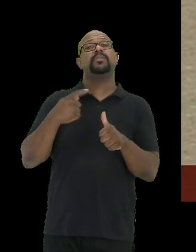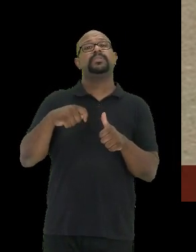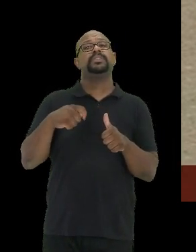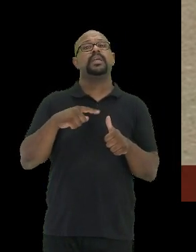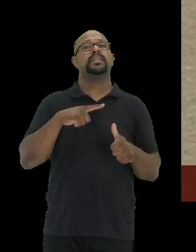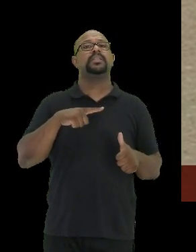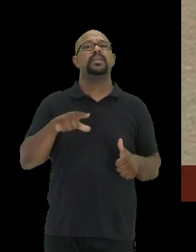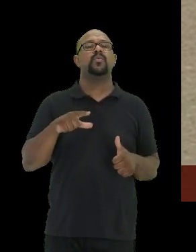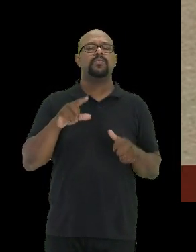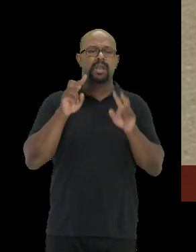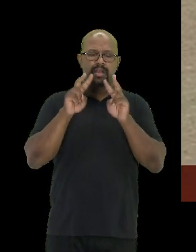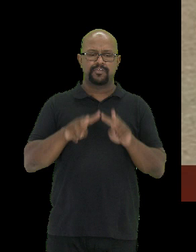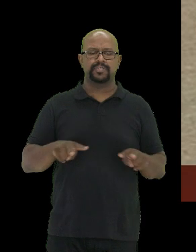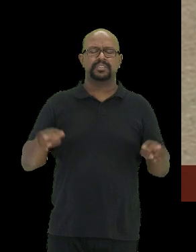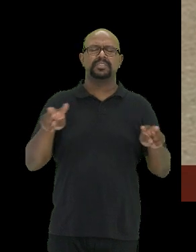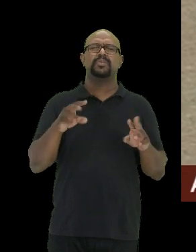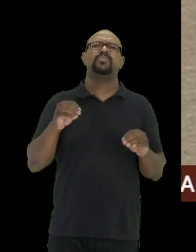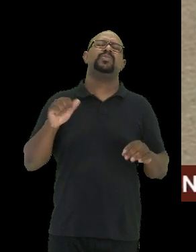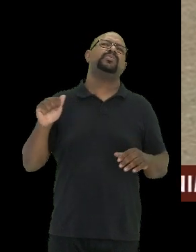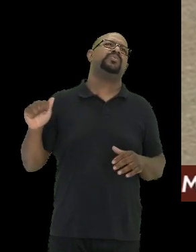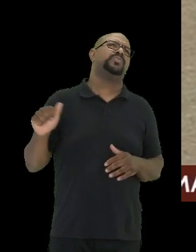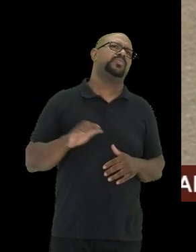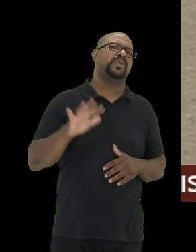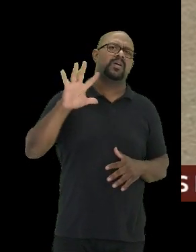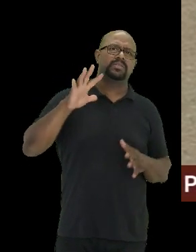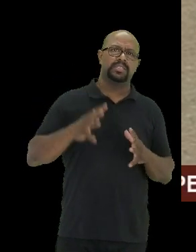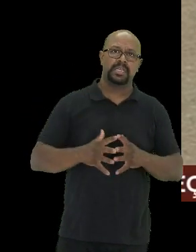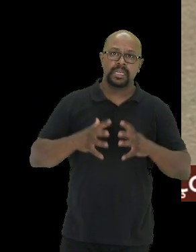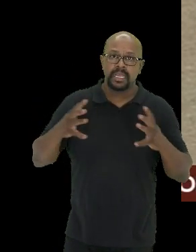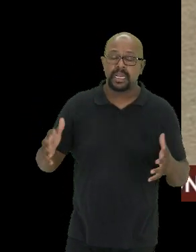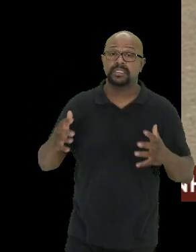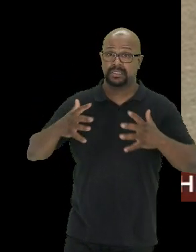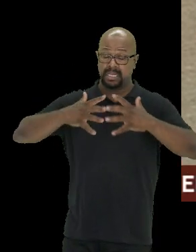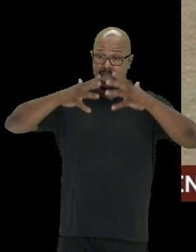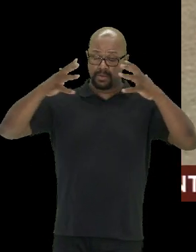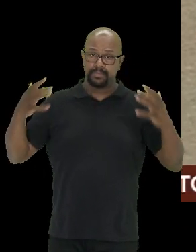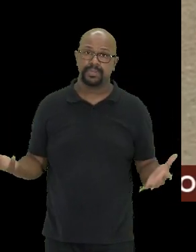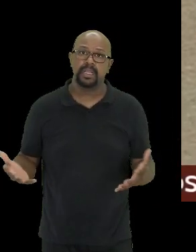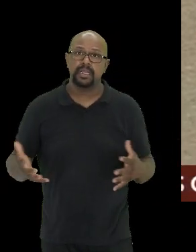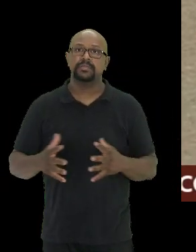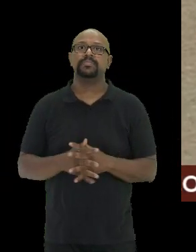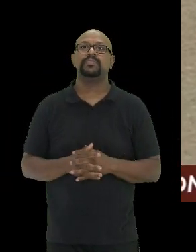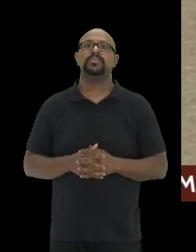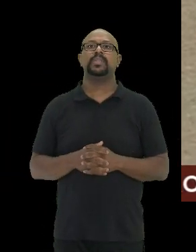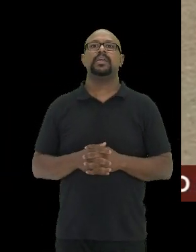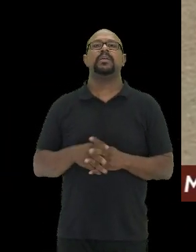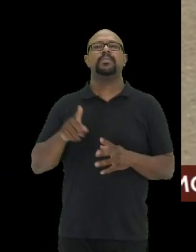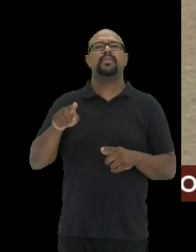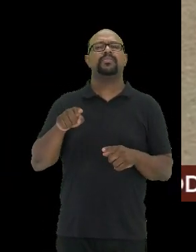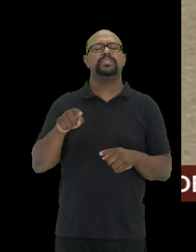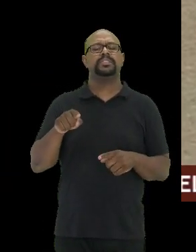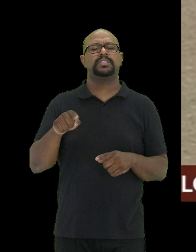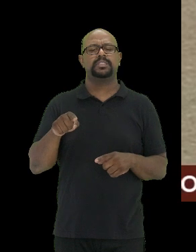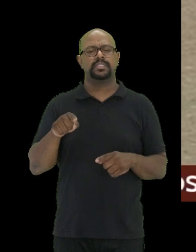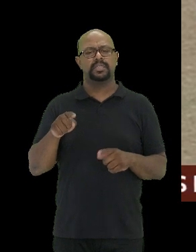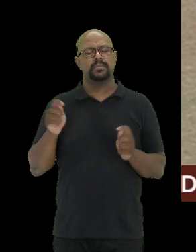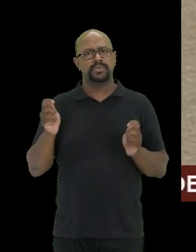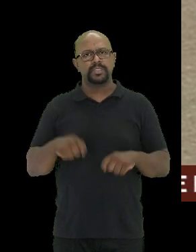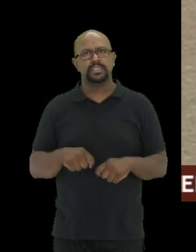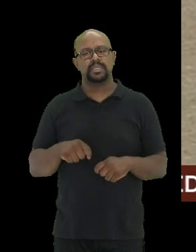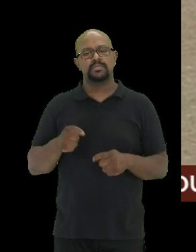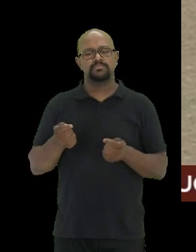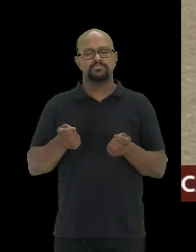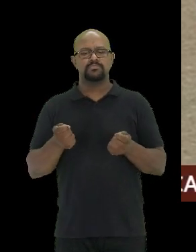uma visão muito alta, muito grande, muito ampla para você poder